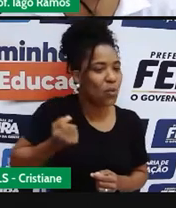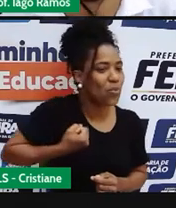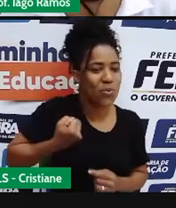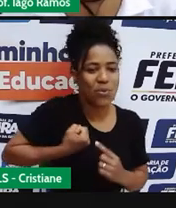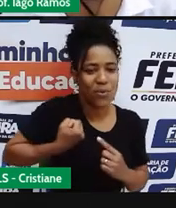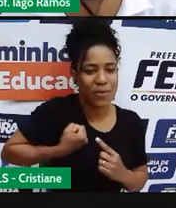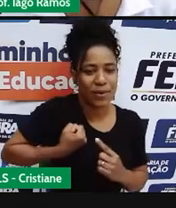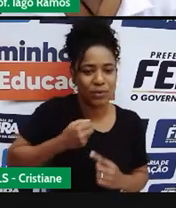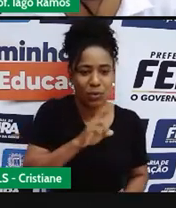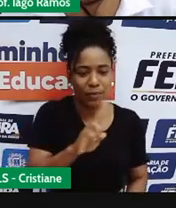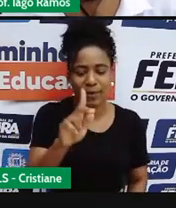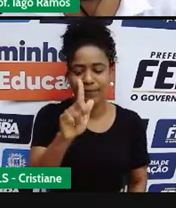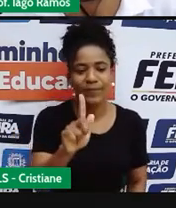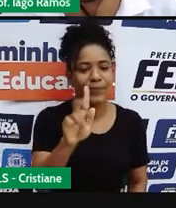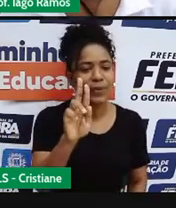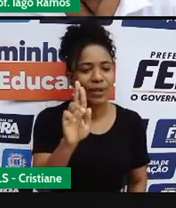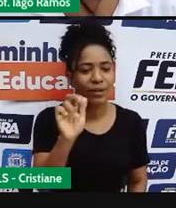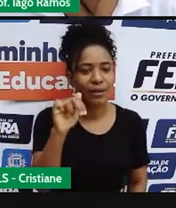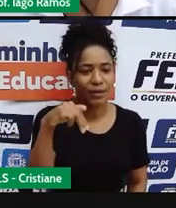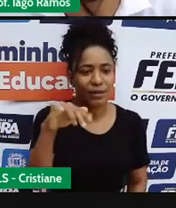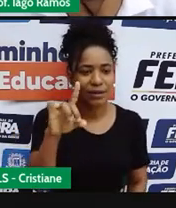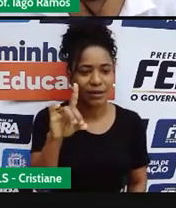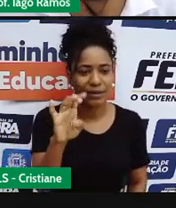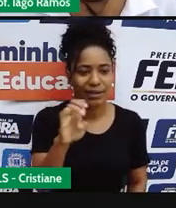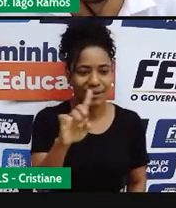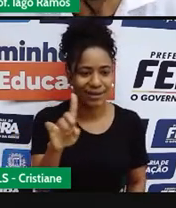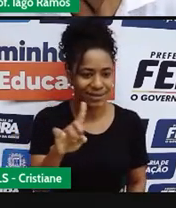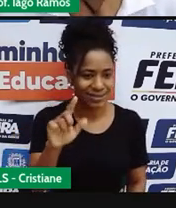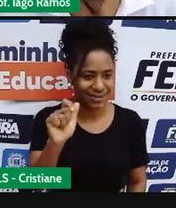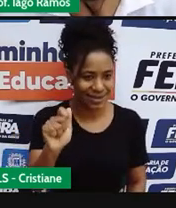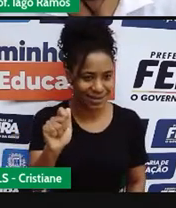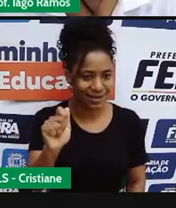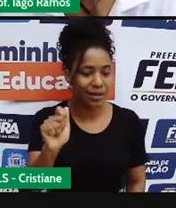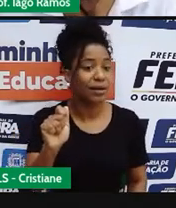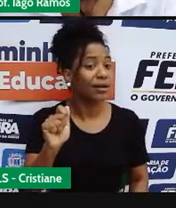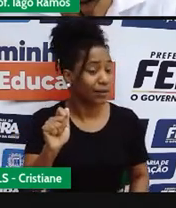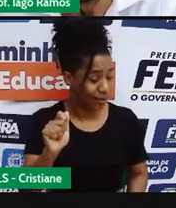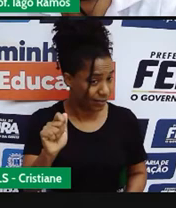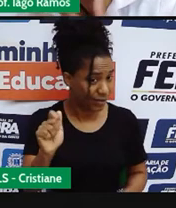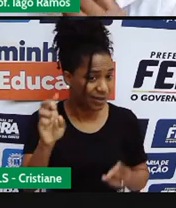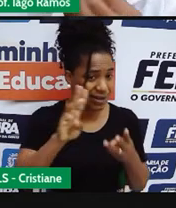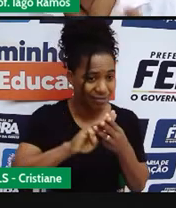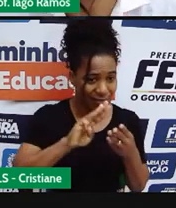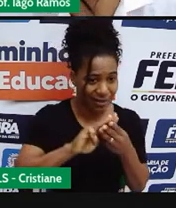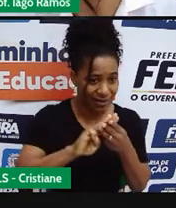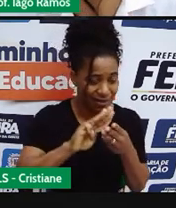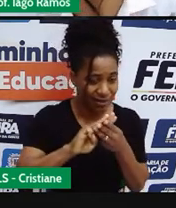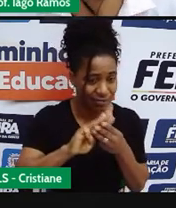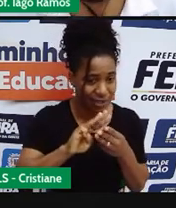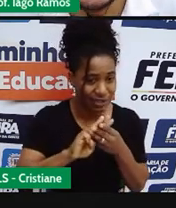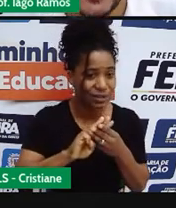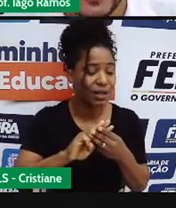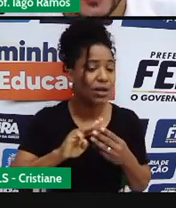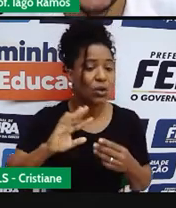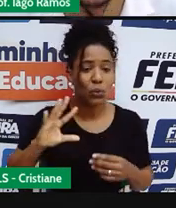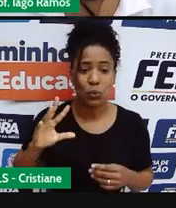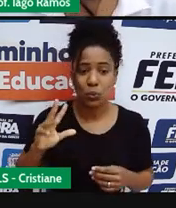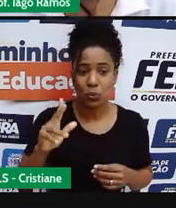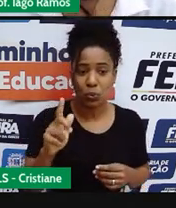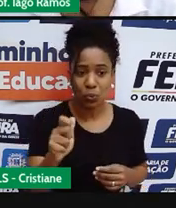Grandeza. Tá? Na matemática, tudo aquilo que a gente conseguir medir,